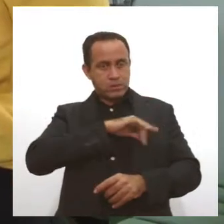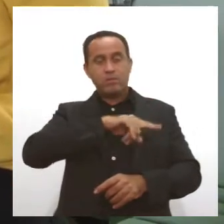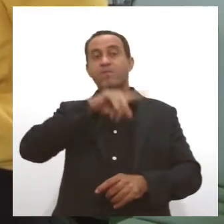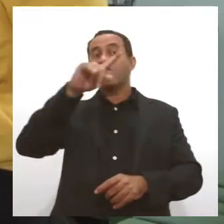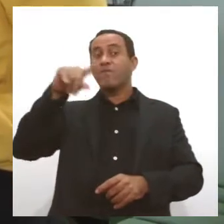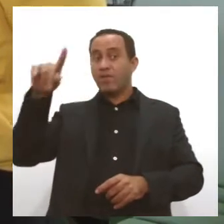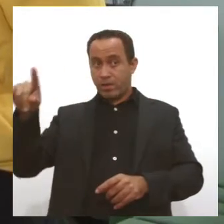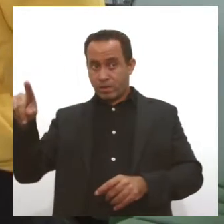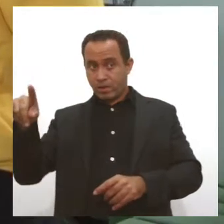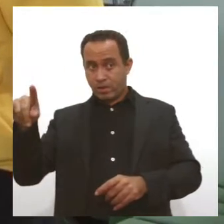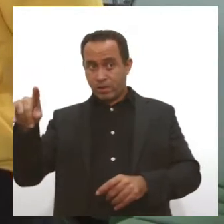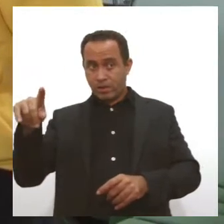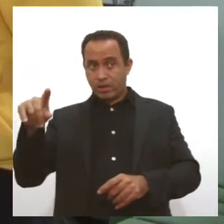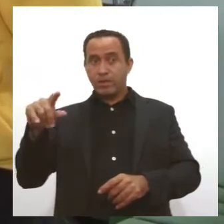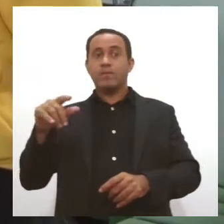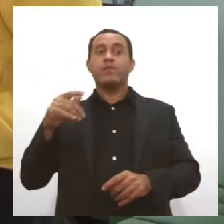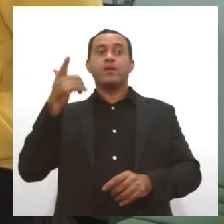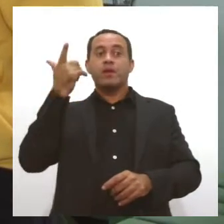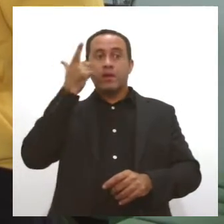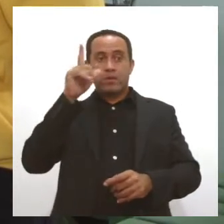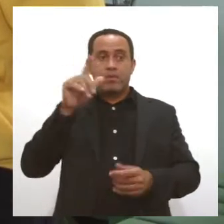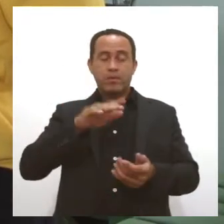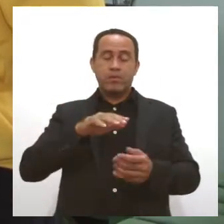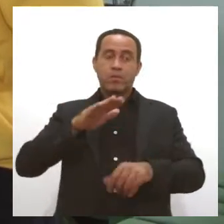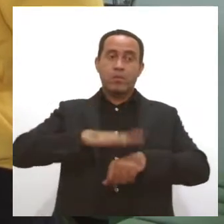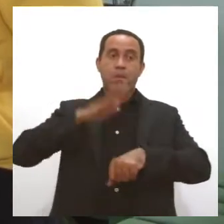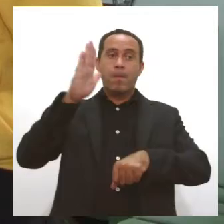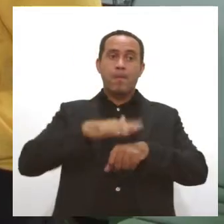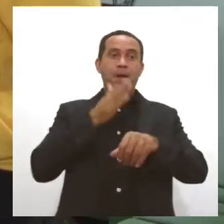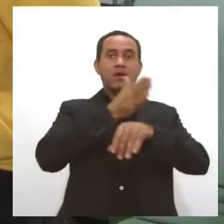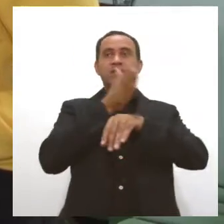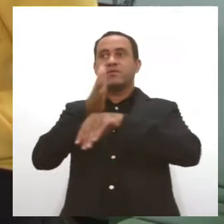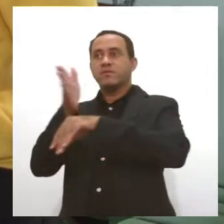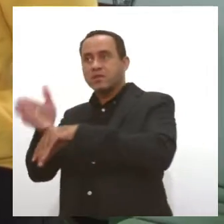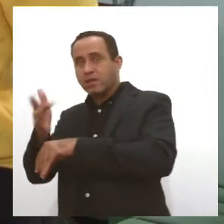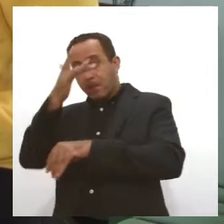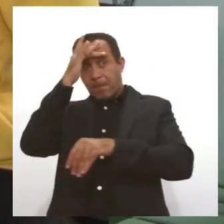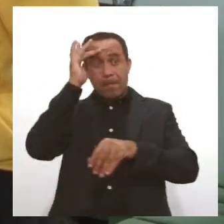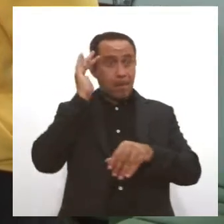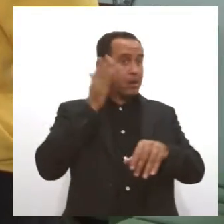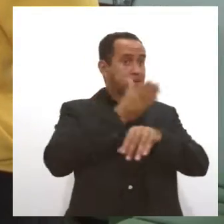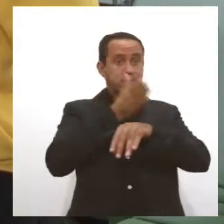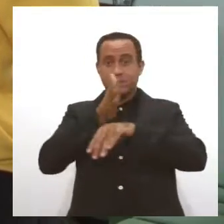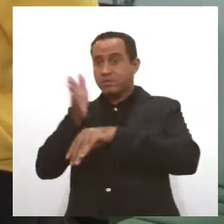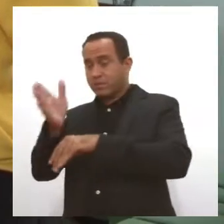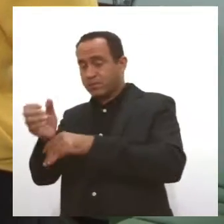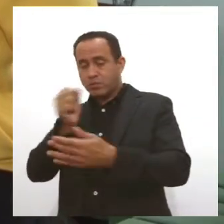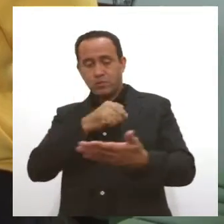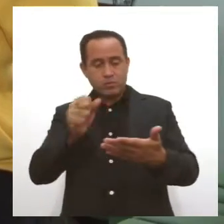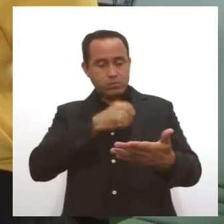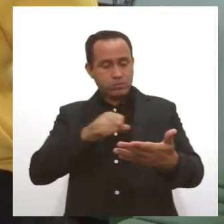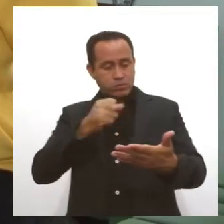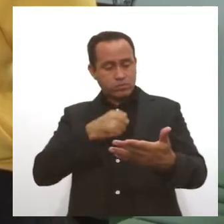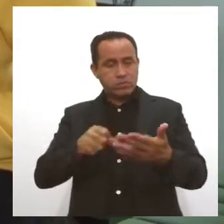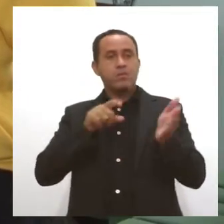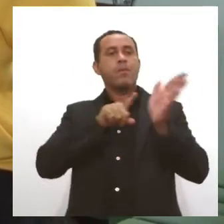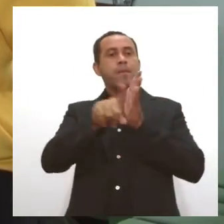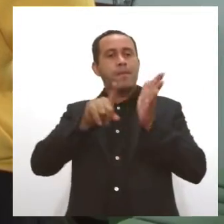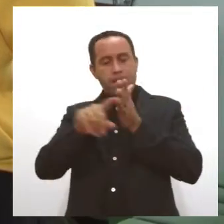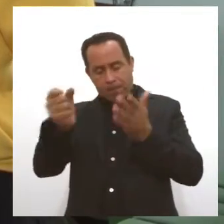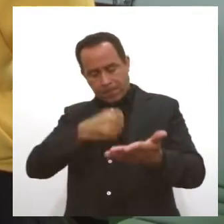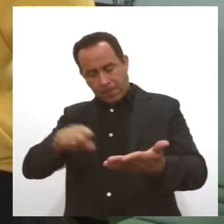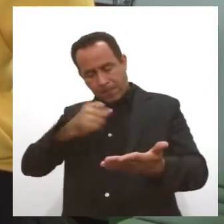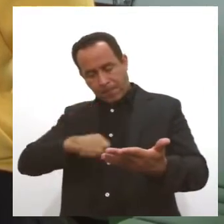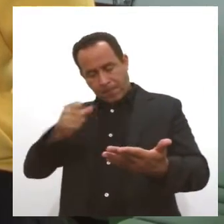recebe por produtividade. Então, quanto mais unidades visitadas, mais pessoas ele atingir, mais questionários ele preencher,